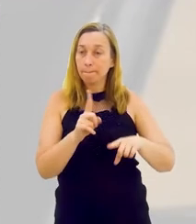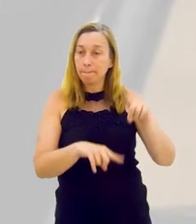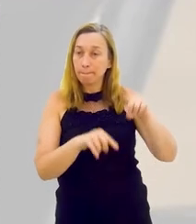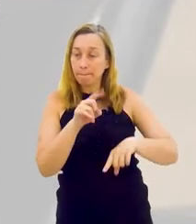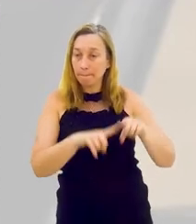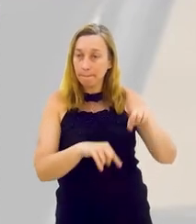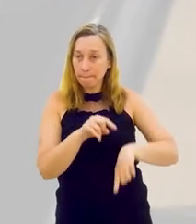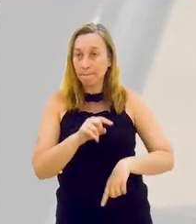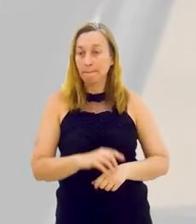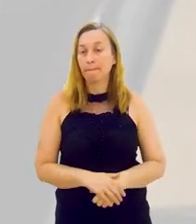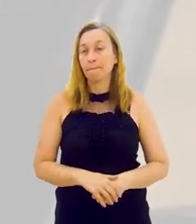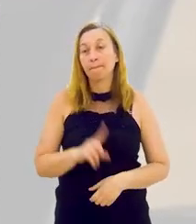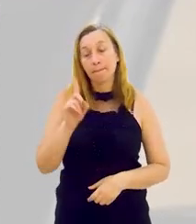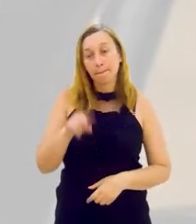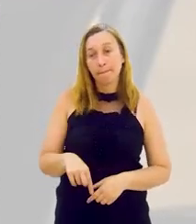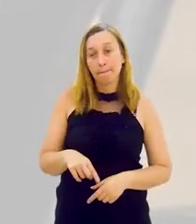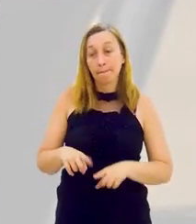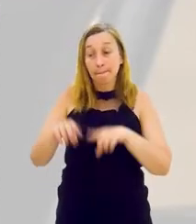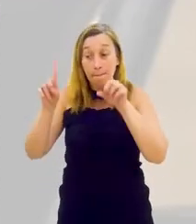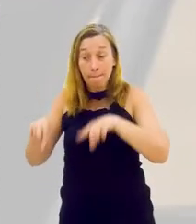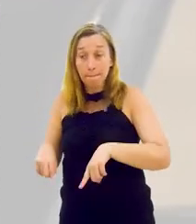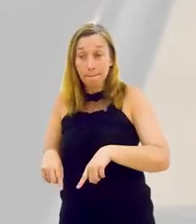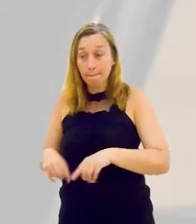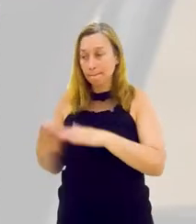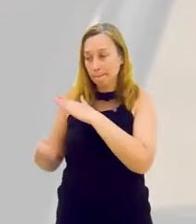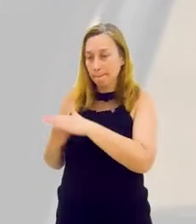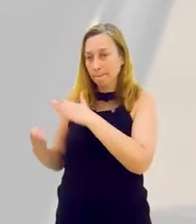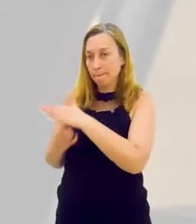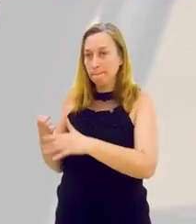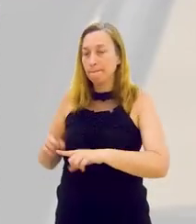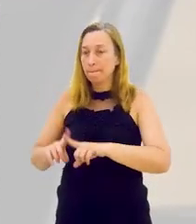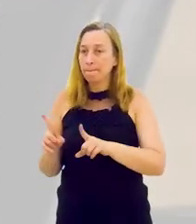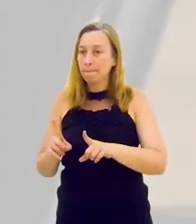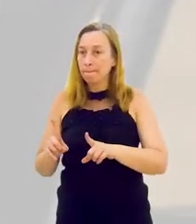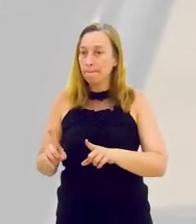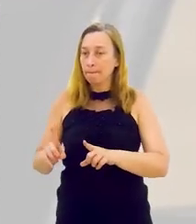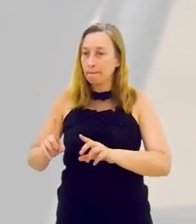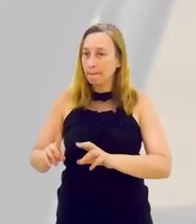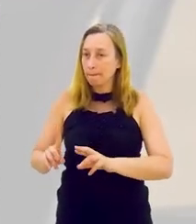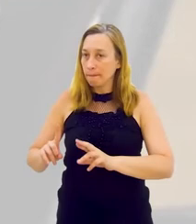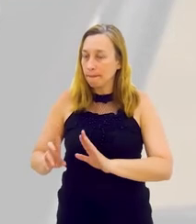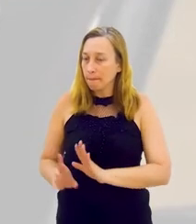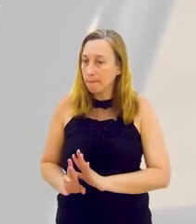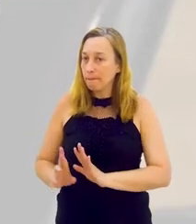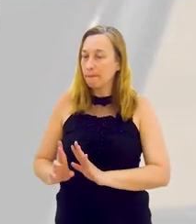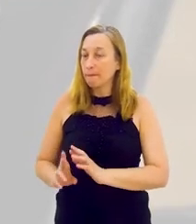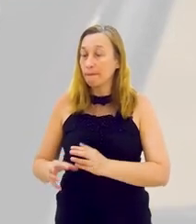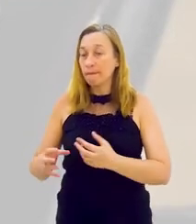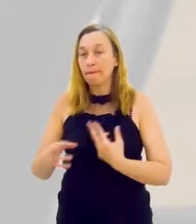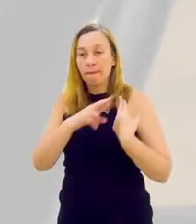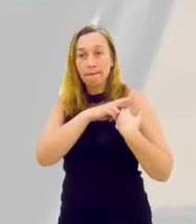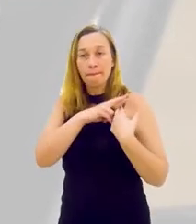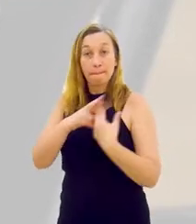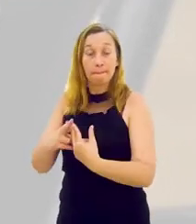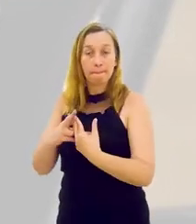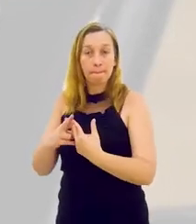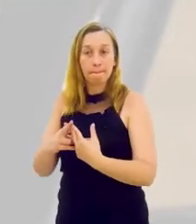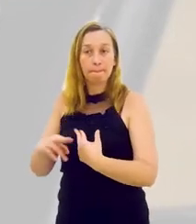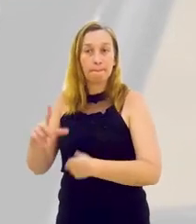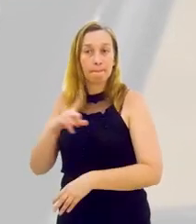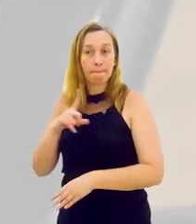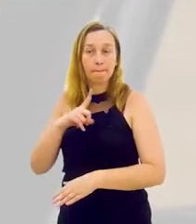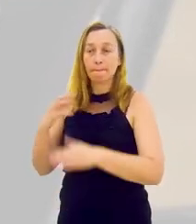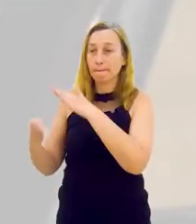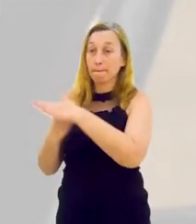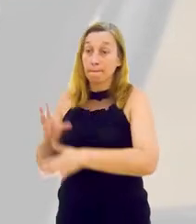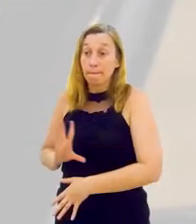terceiro, não é dele. Então, é um funcionário, é um colaborador de uma empresa, mas ele se coloca como dono daquela empresa, ele